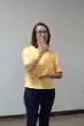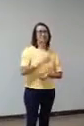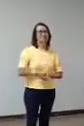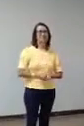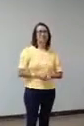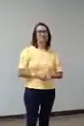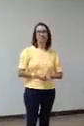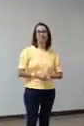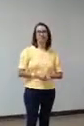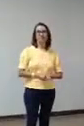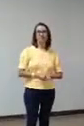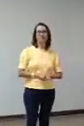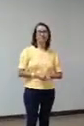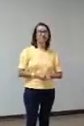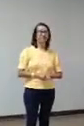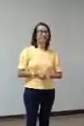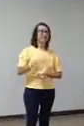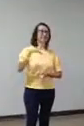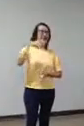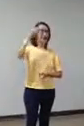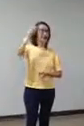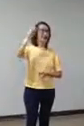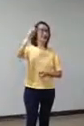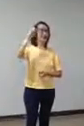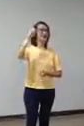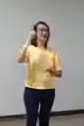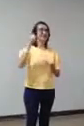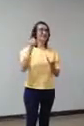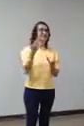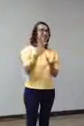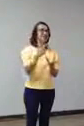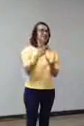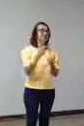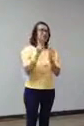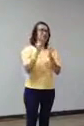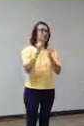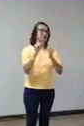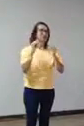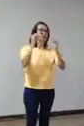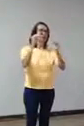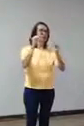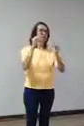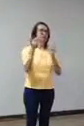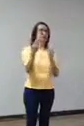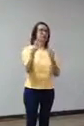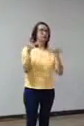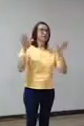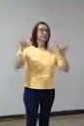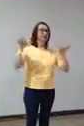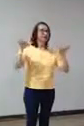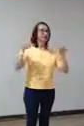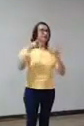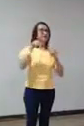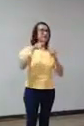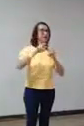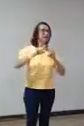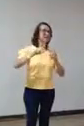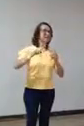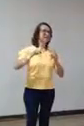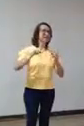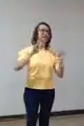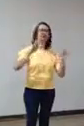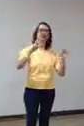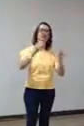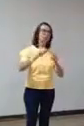Nossos heróis não tinham superpoderes. Nossos heróis não tinham asas. Eles eram diferentes de todas as